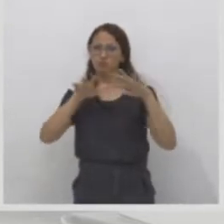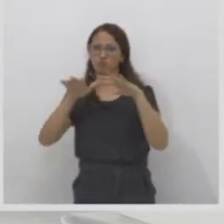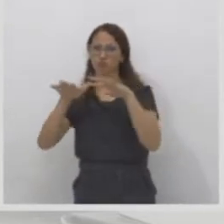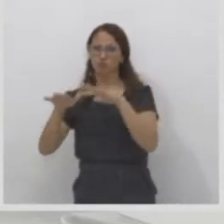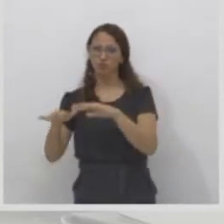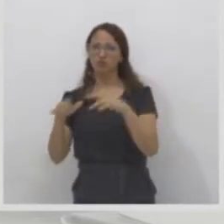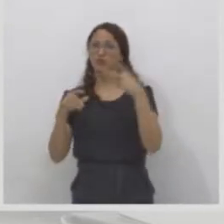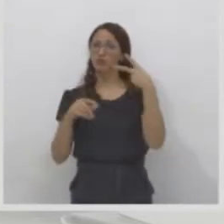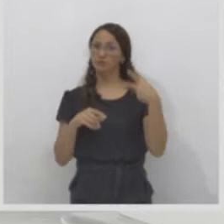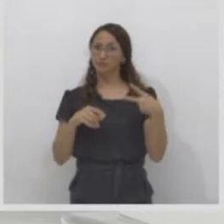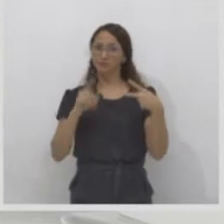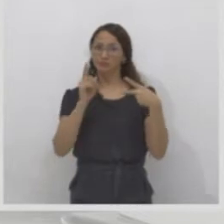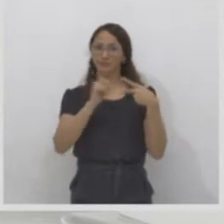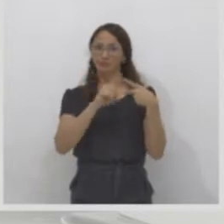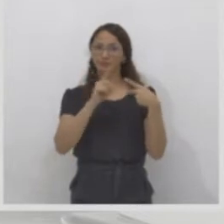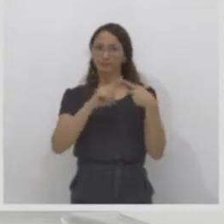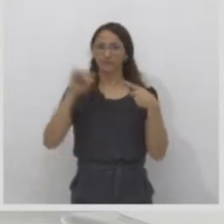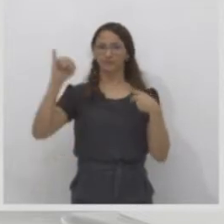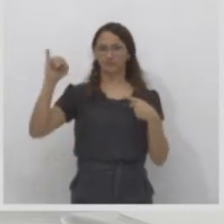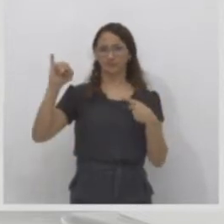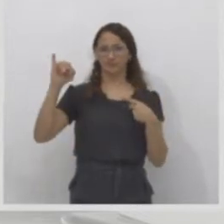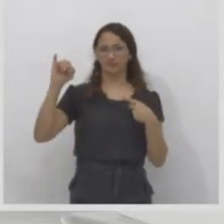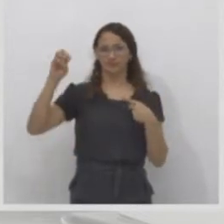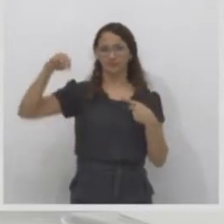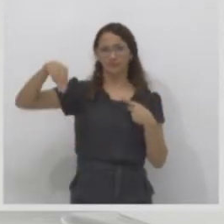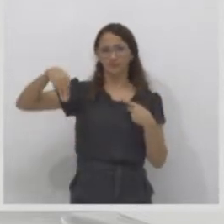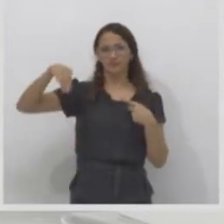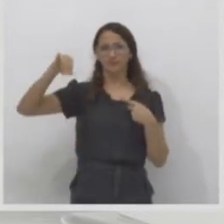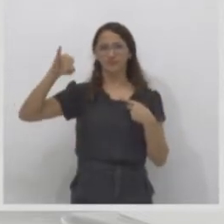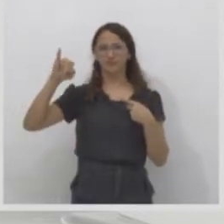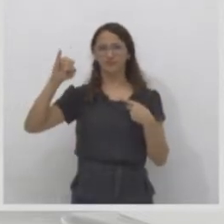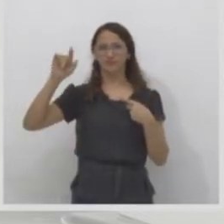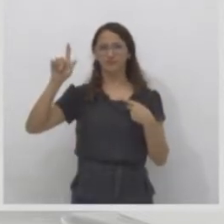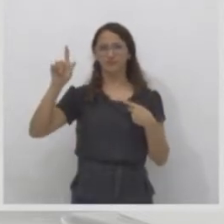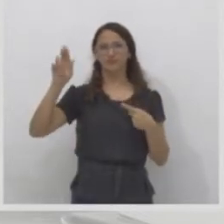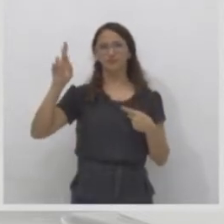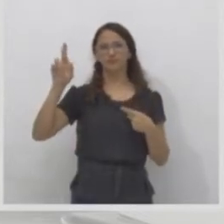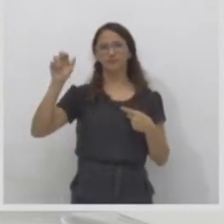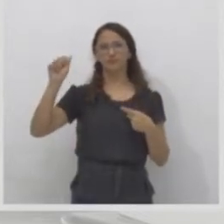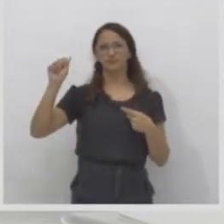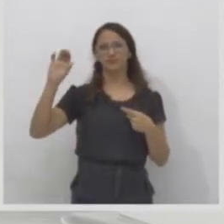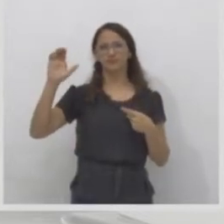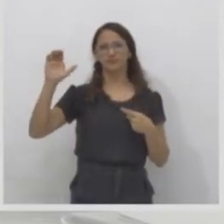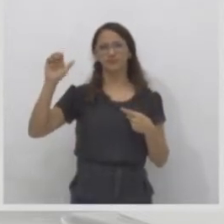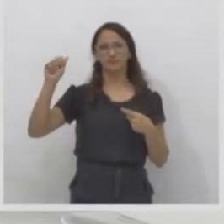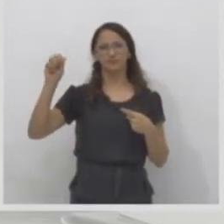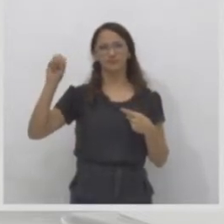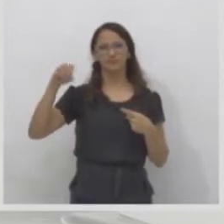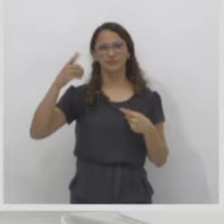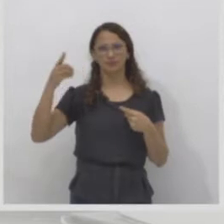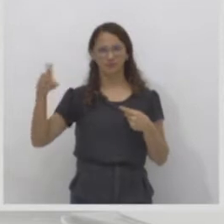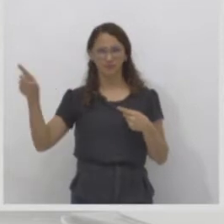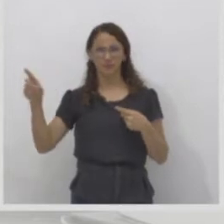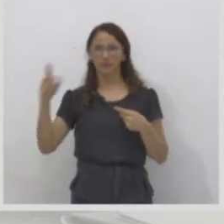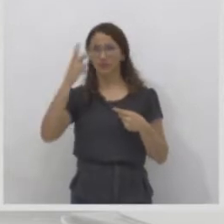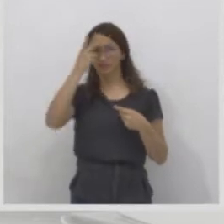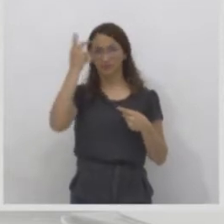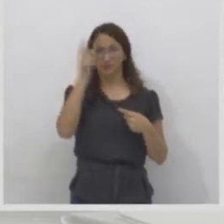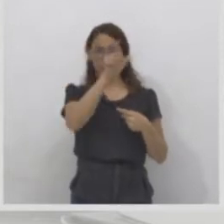Existe a imigração, que é quando um indivíduo